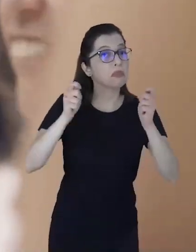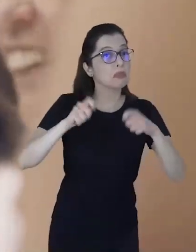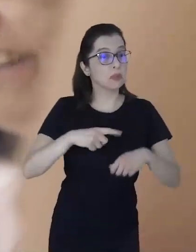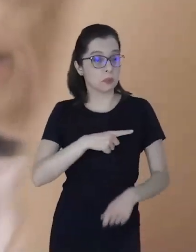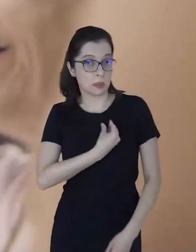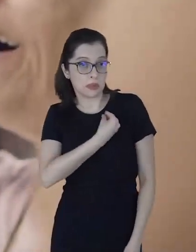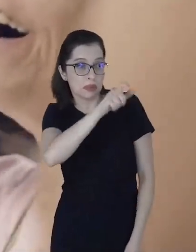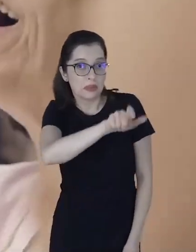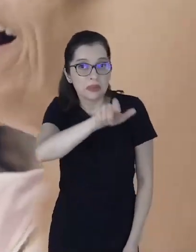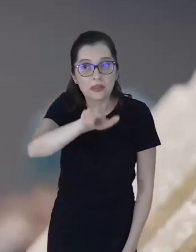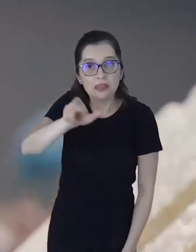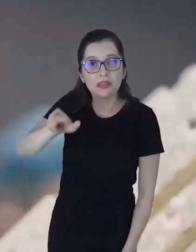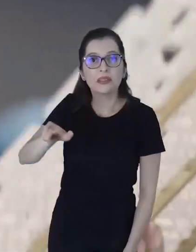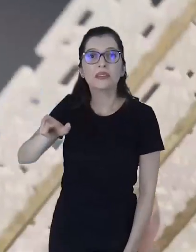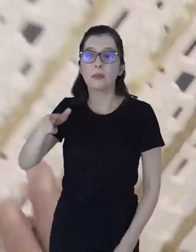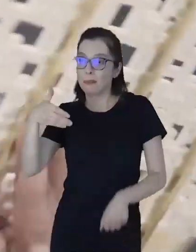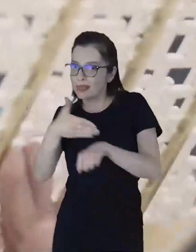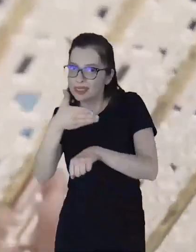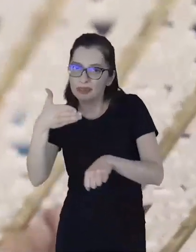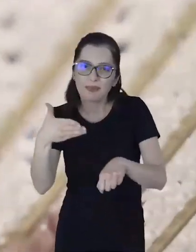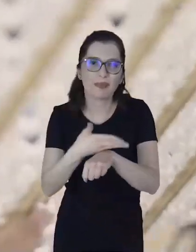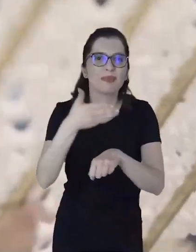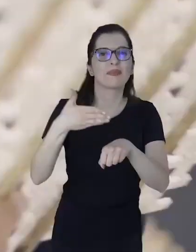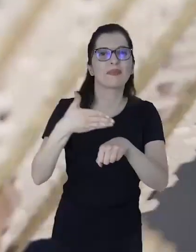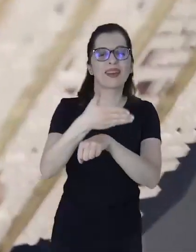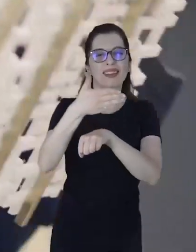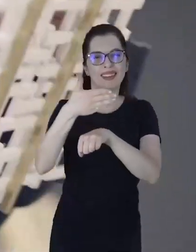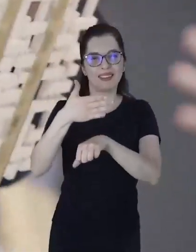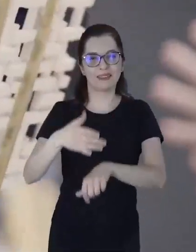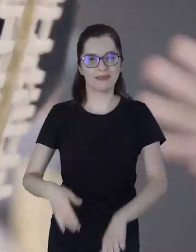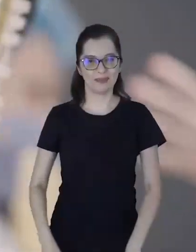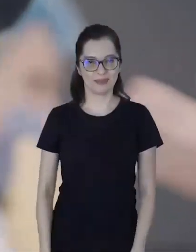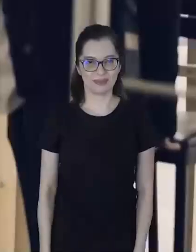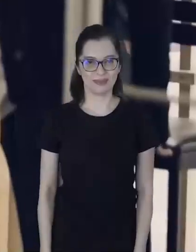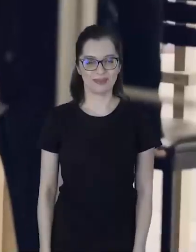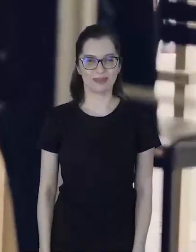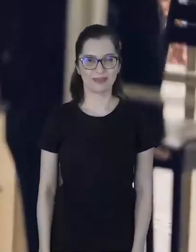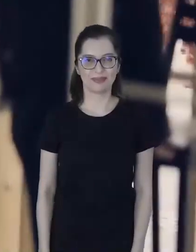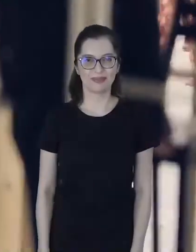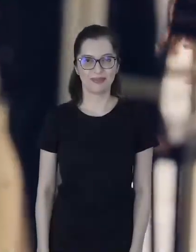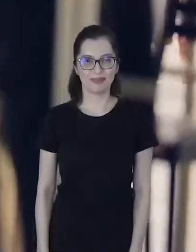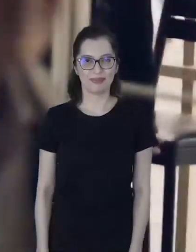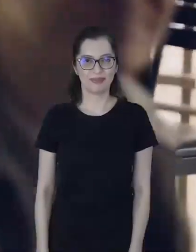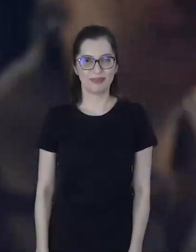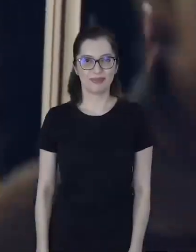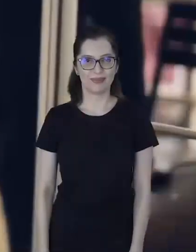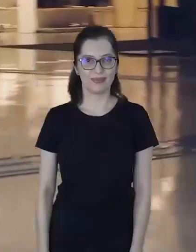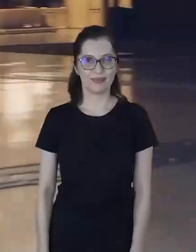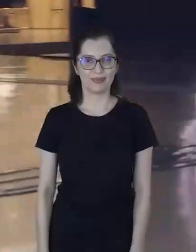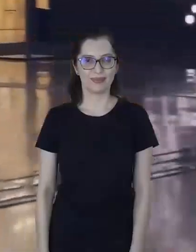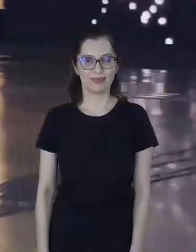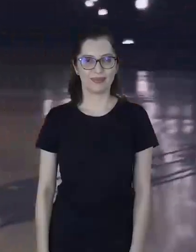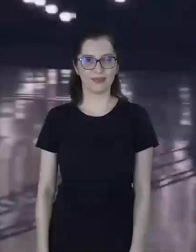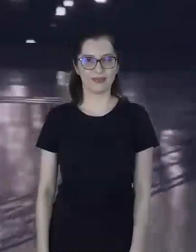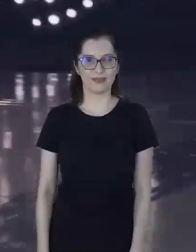possível com a sua presença. O homem de boina. Participação. Tateia uma réplica do cobogó branco. O senhor asiático, em uma cadeira de rodas,